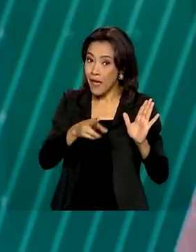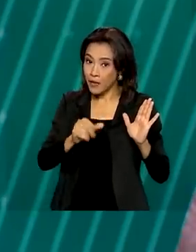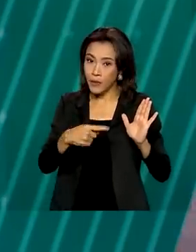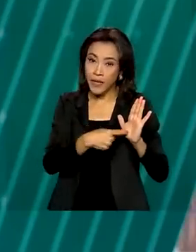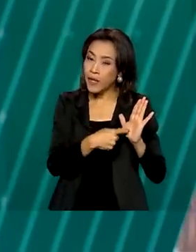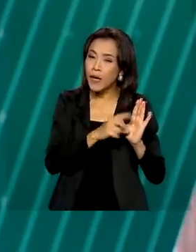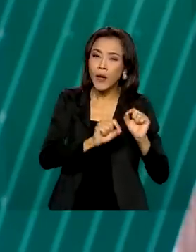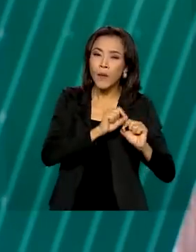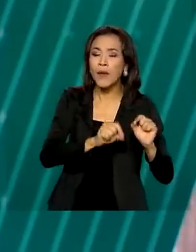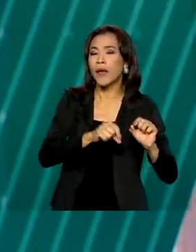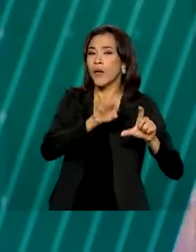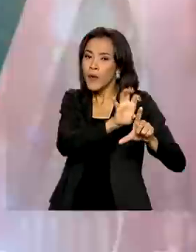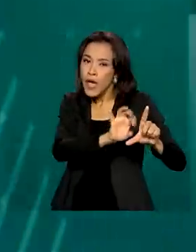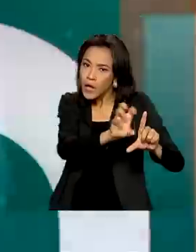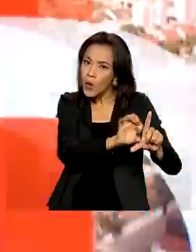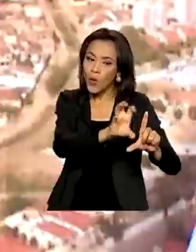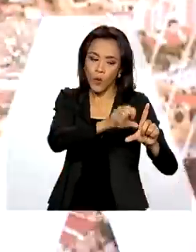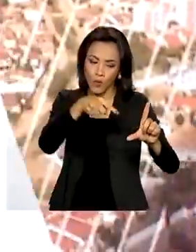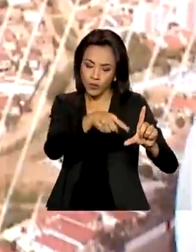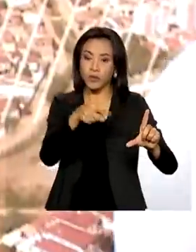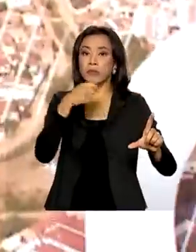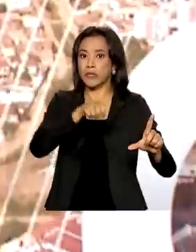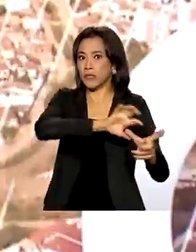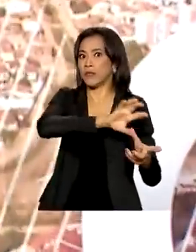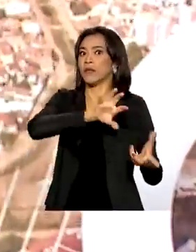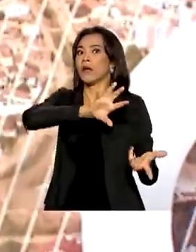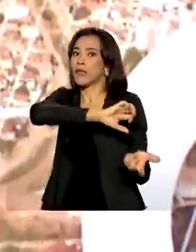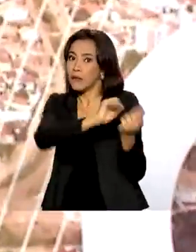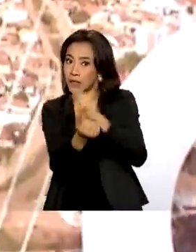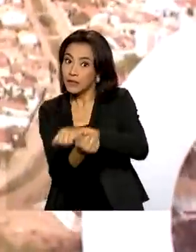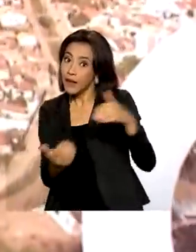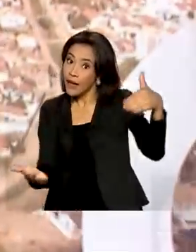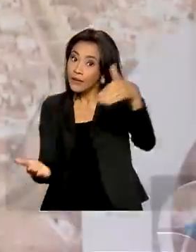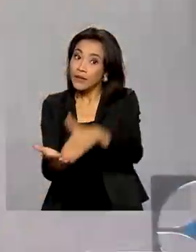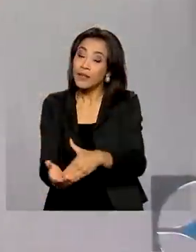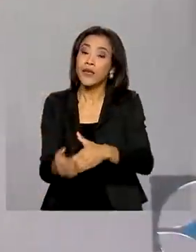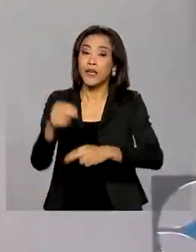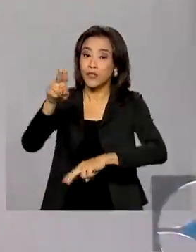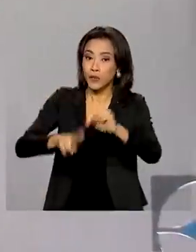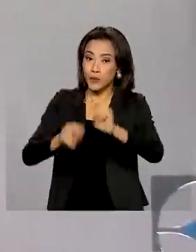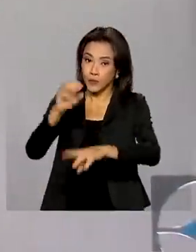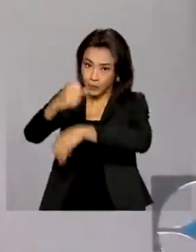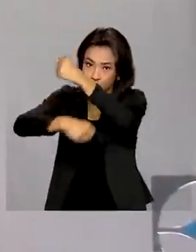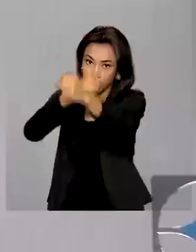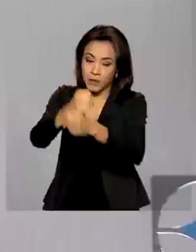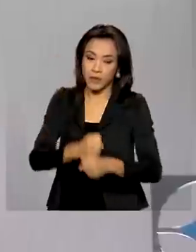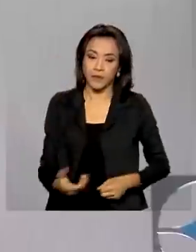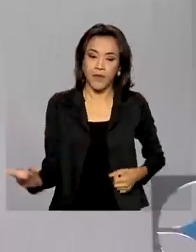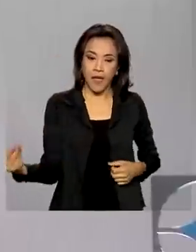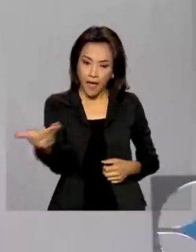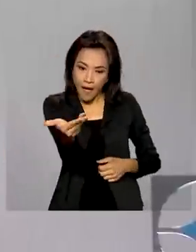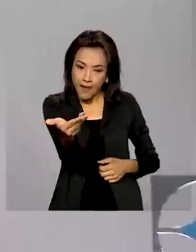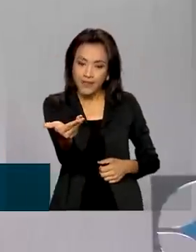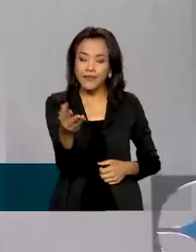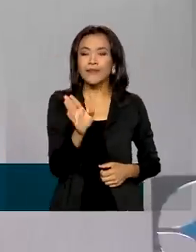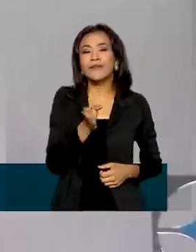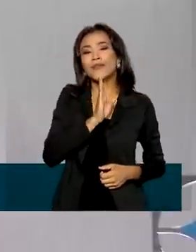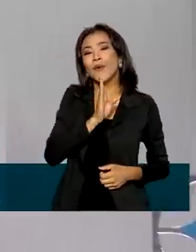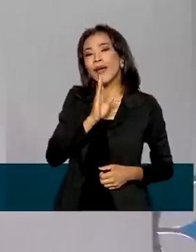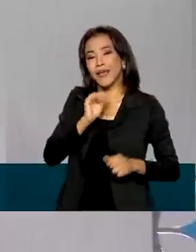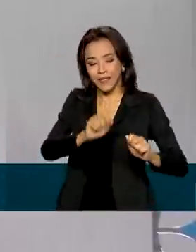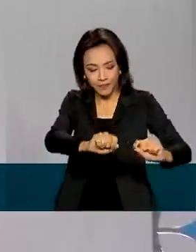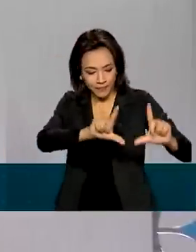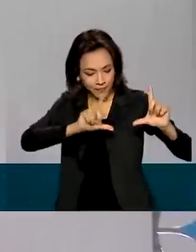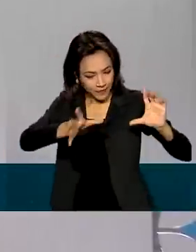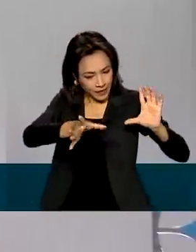O prazo máximo para a adequação é junho do ano que vem. Esta etiqueta já é conhecida. Nela,